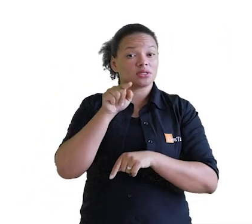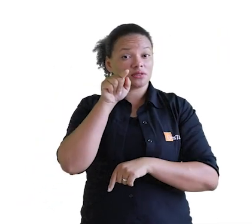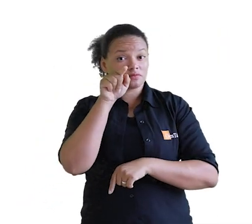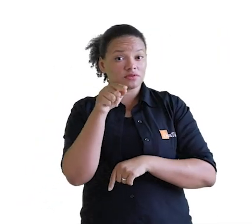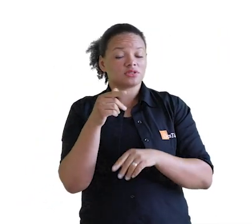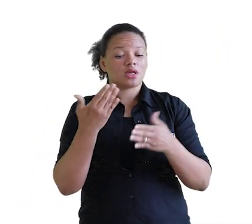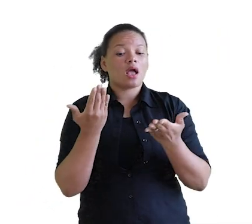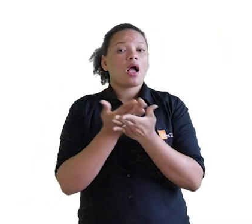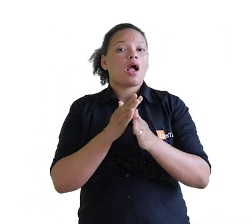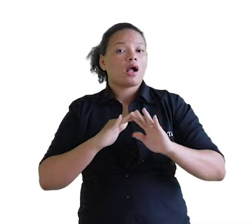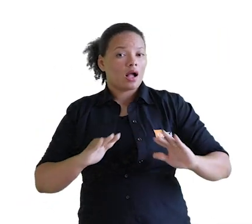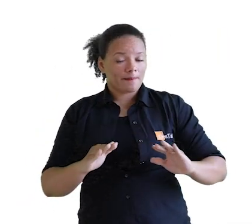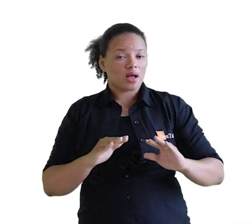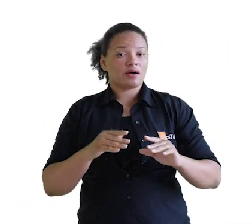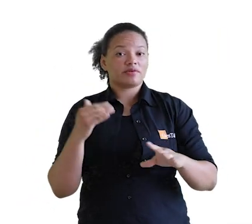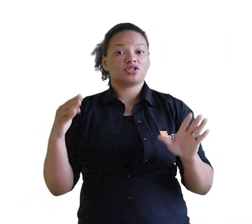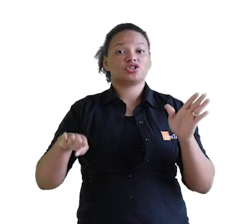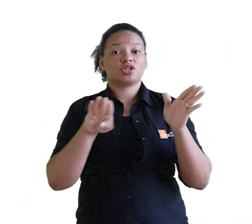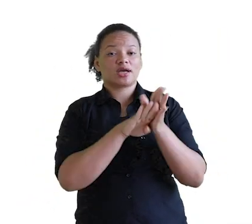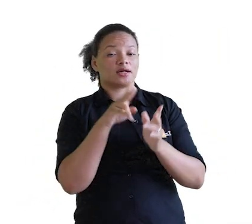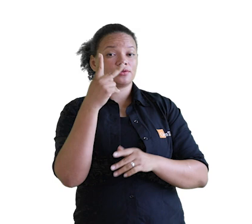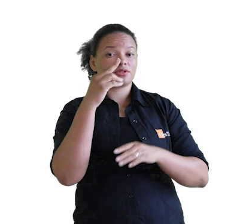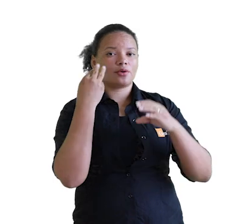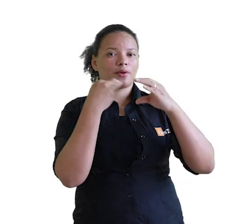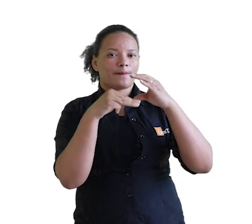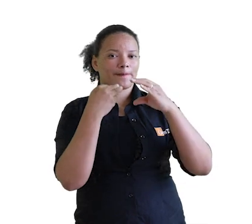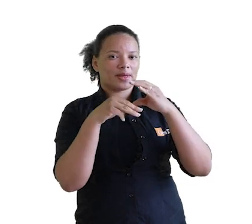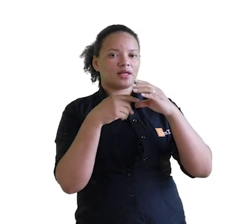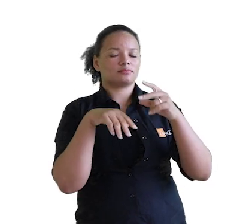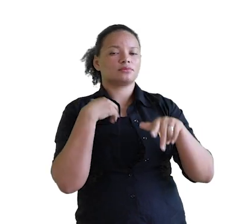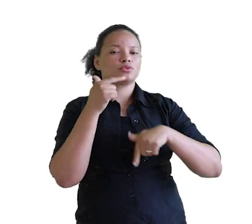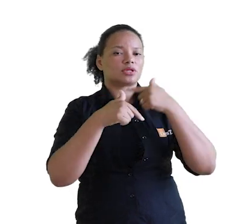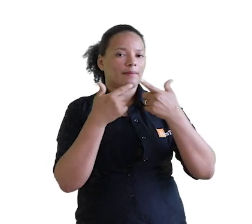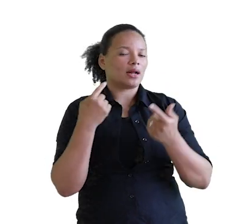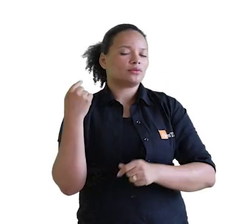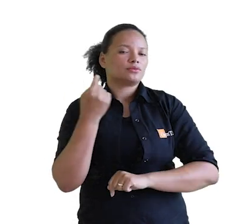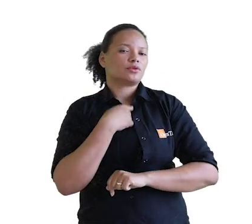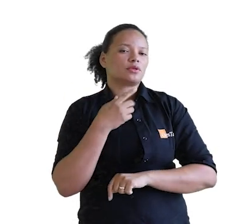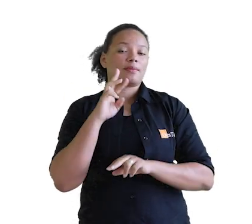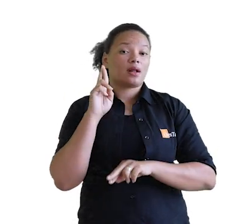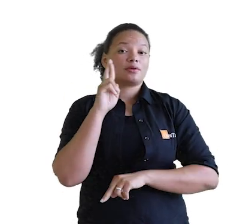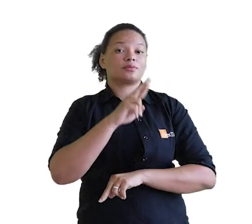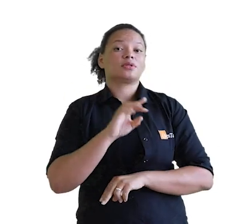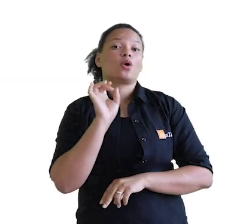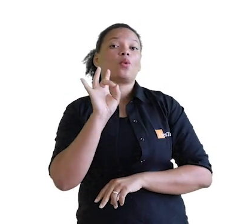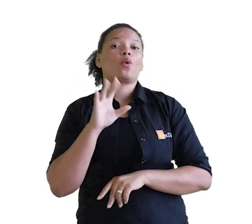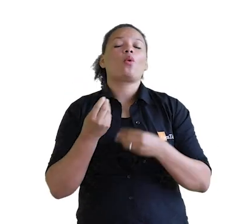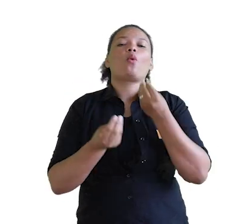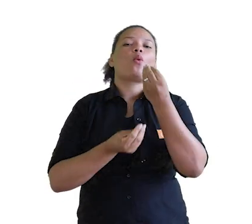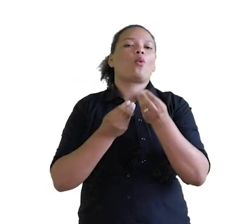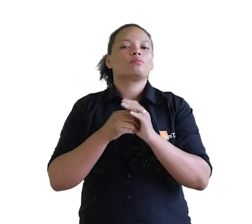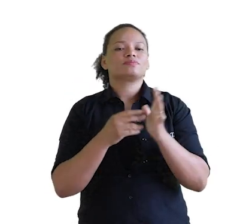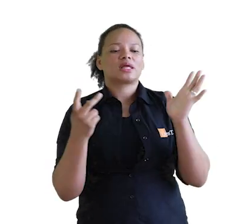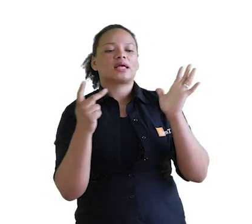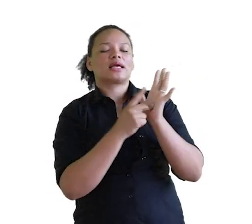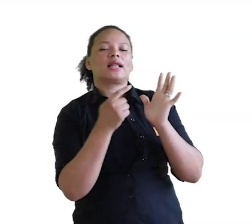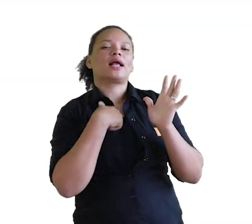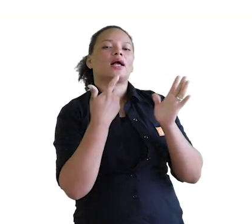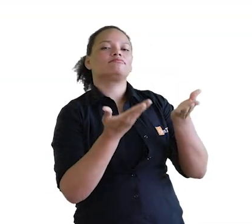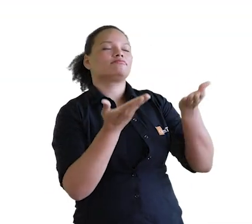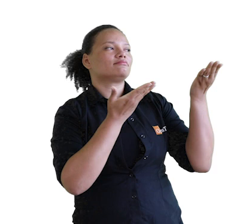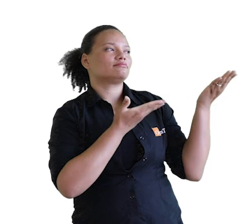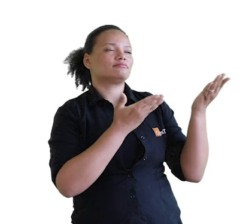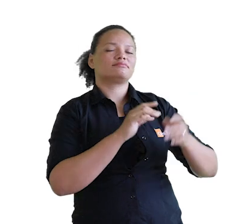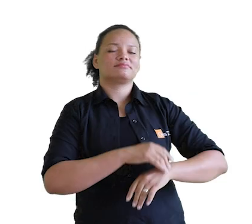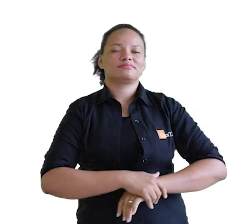vez que você finalizar um chamado, vai chegar um e-mail da avaliação de serviço. Para responder, é muito simples. Basta clicar no link do e-mail e você